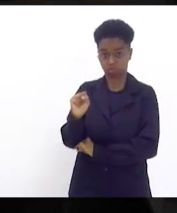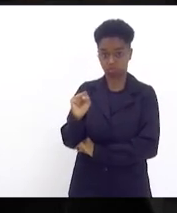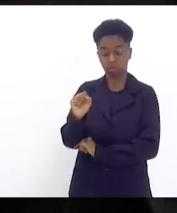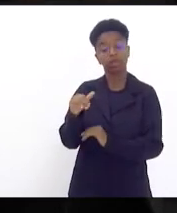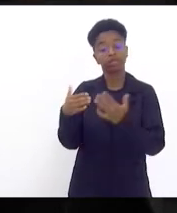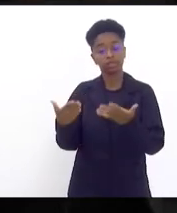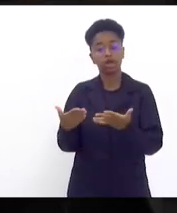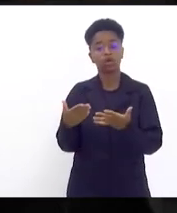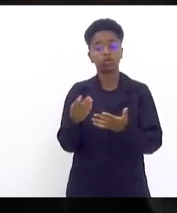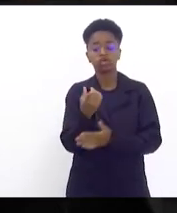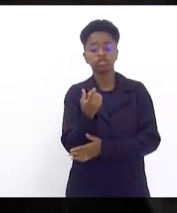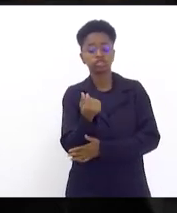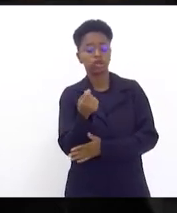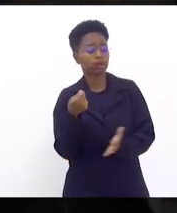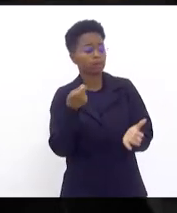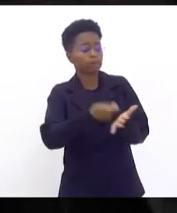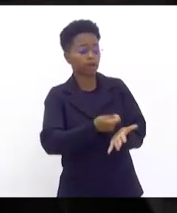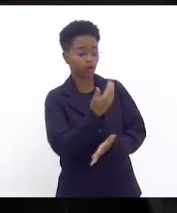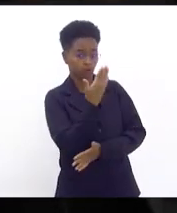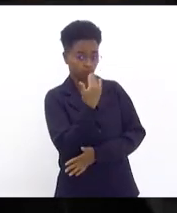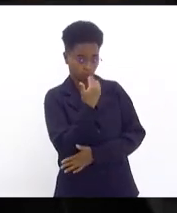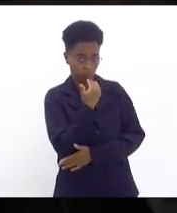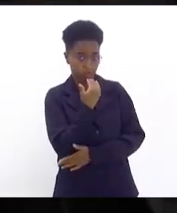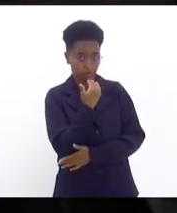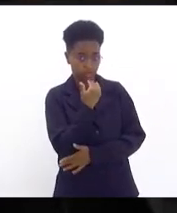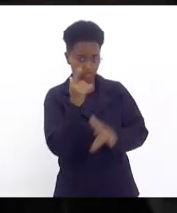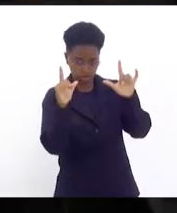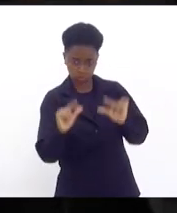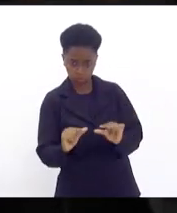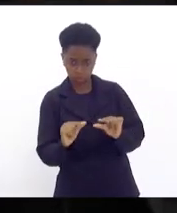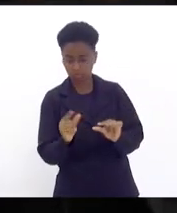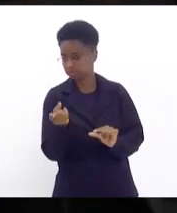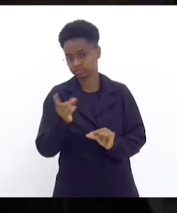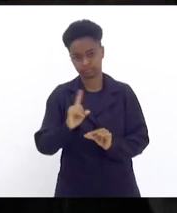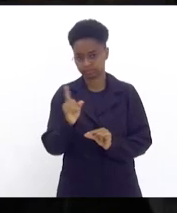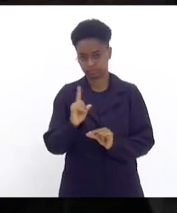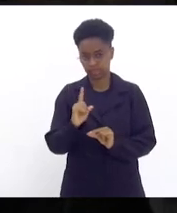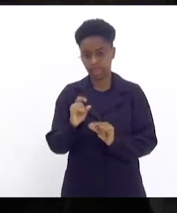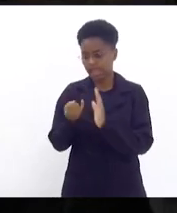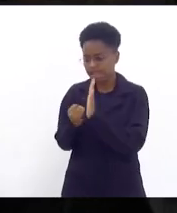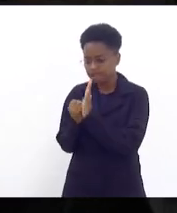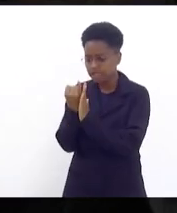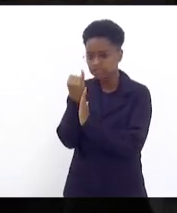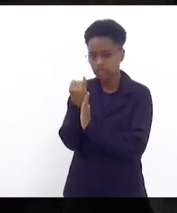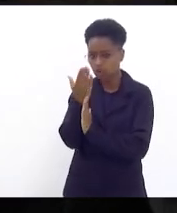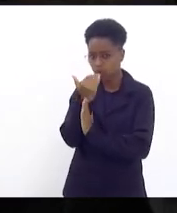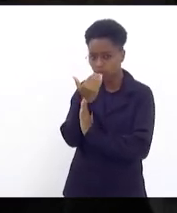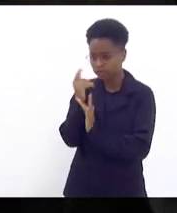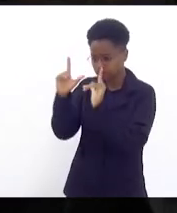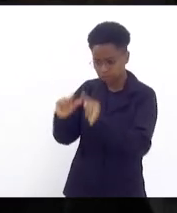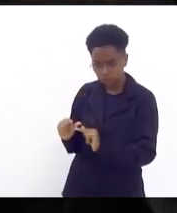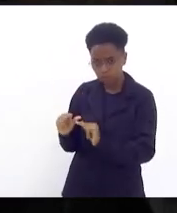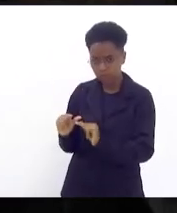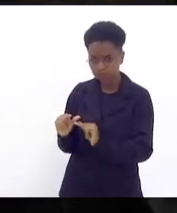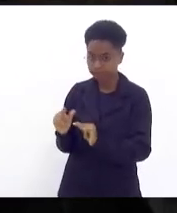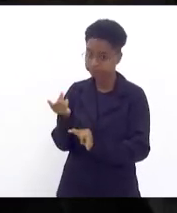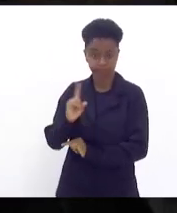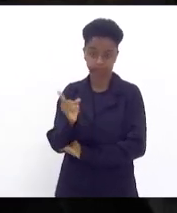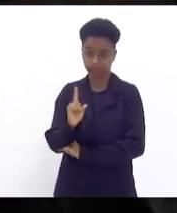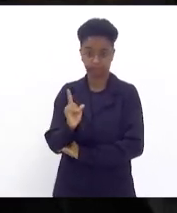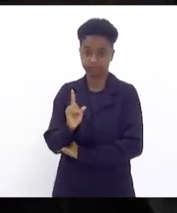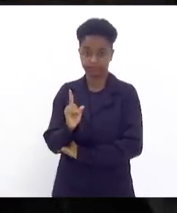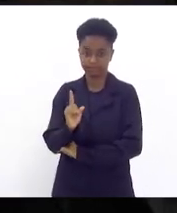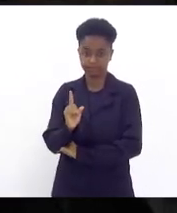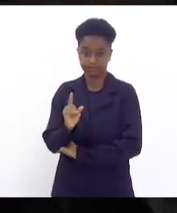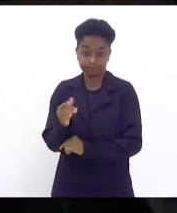da alimentação caiu? Não. A inflação de alimentação foi reduzida? Também não